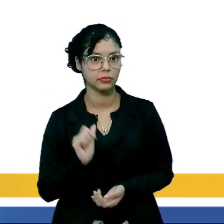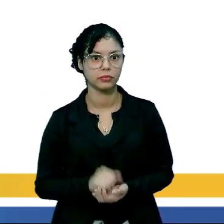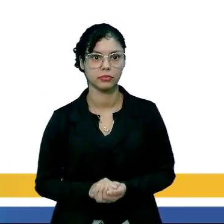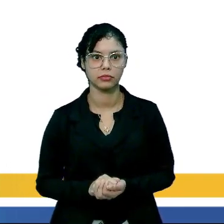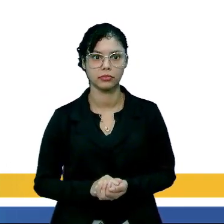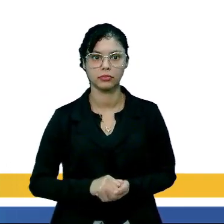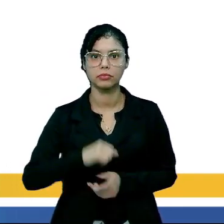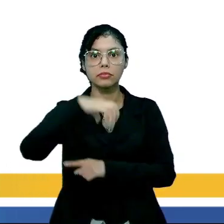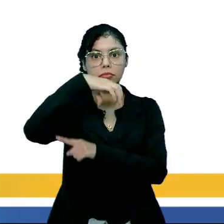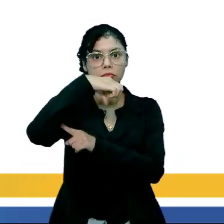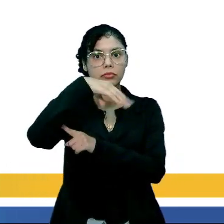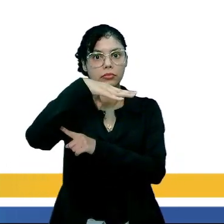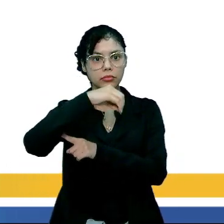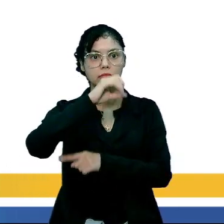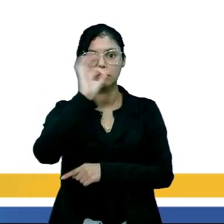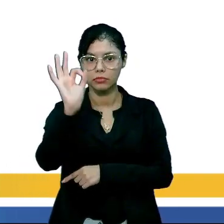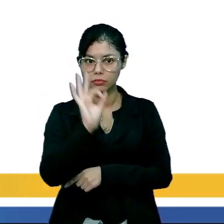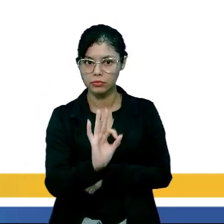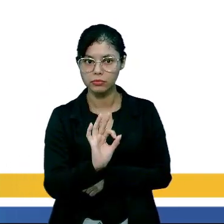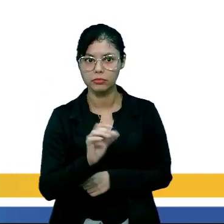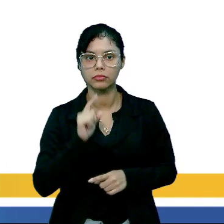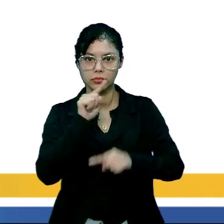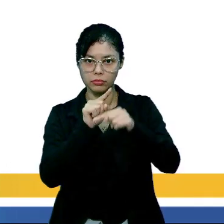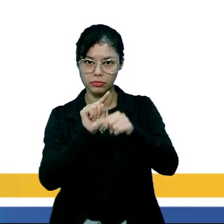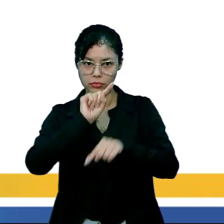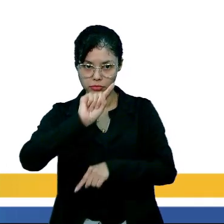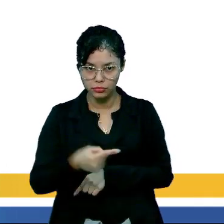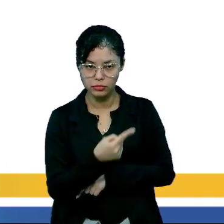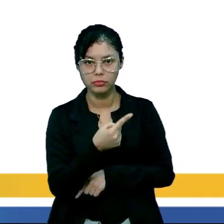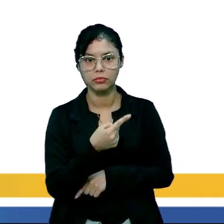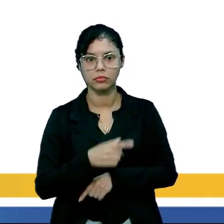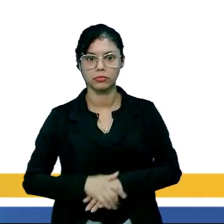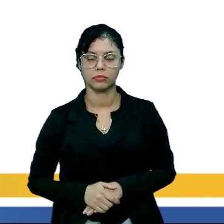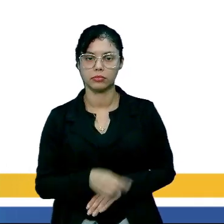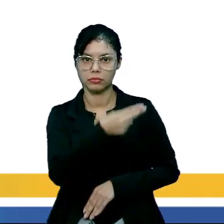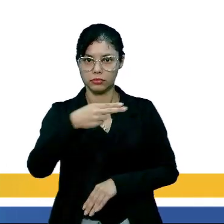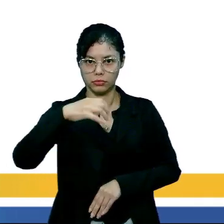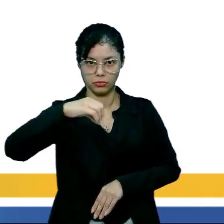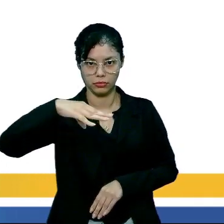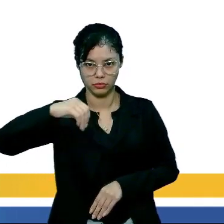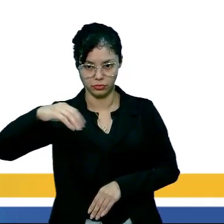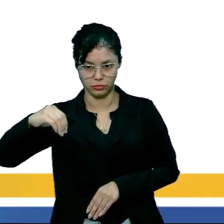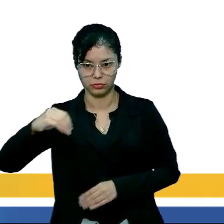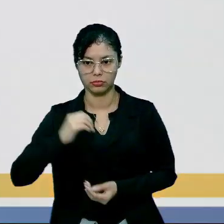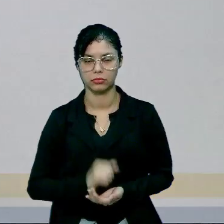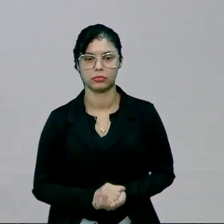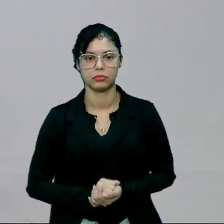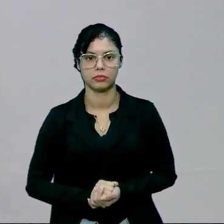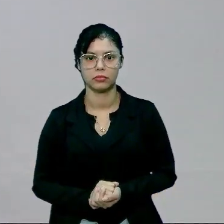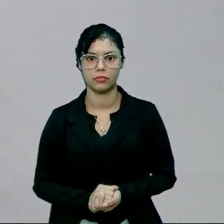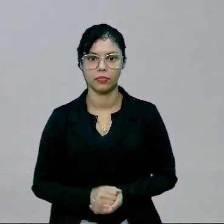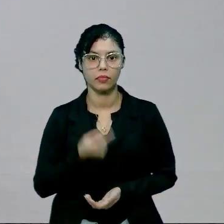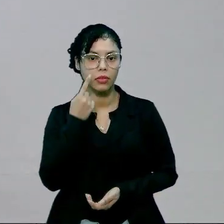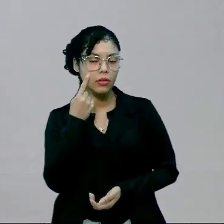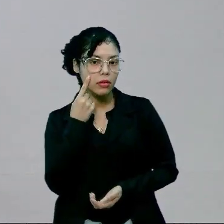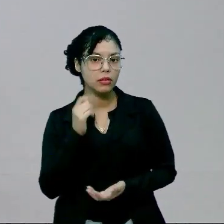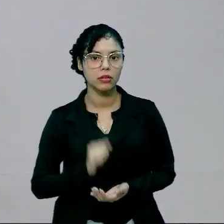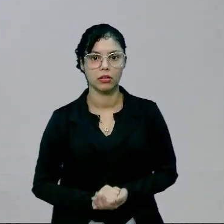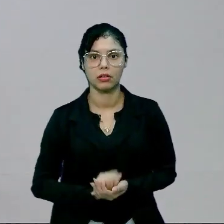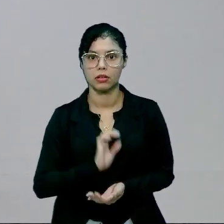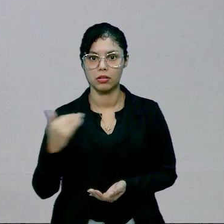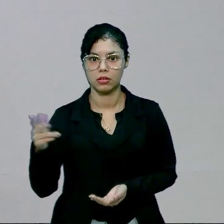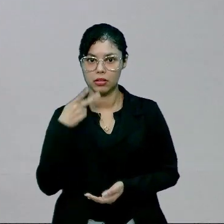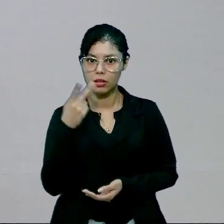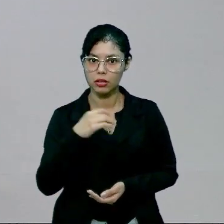90% de mil, que é igual a 900. Então, olha só, pessoal.